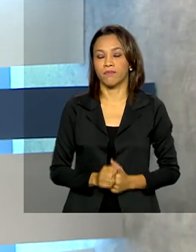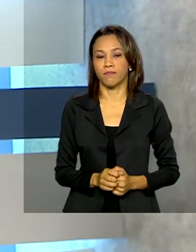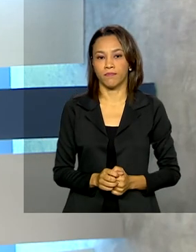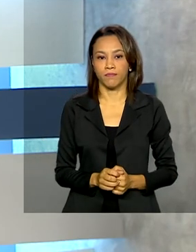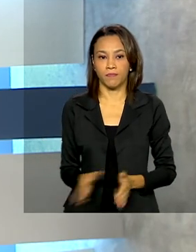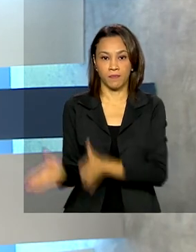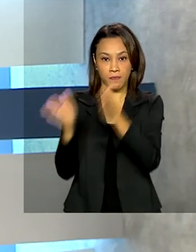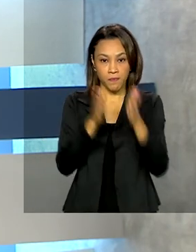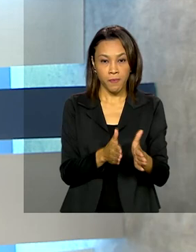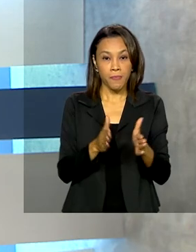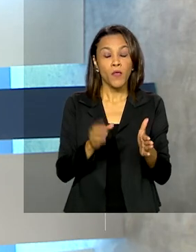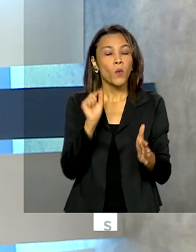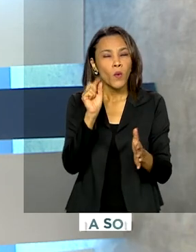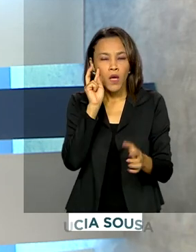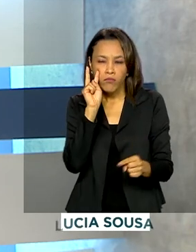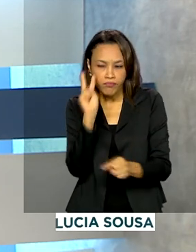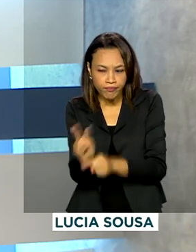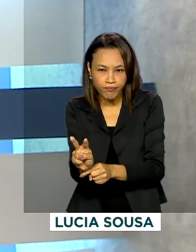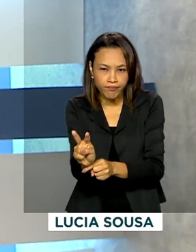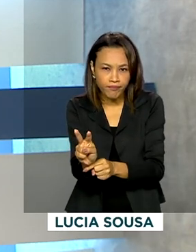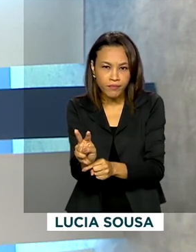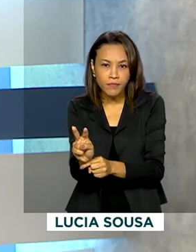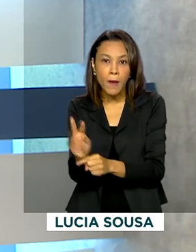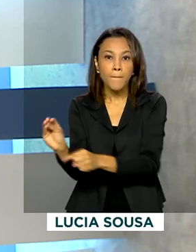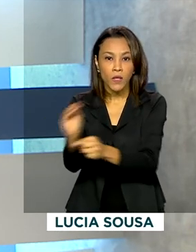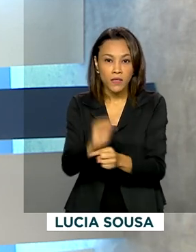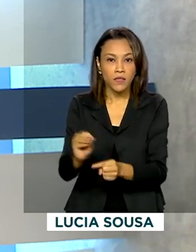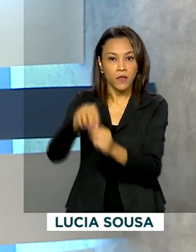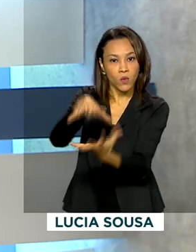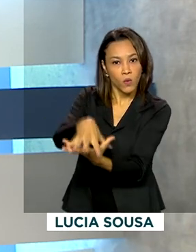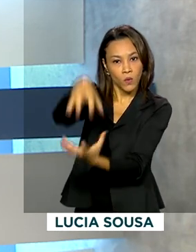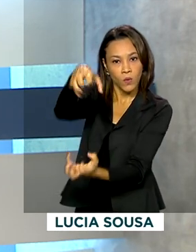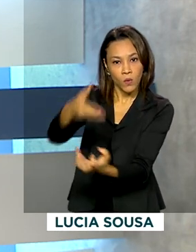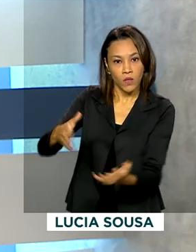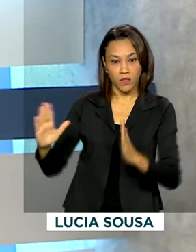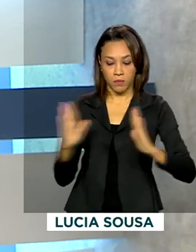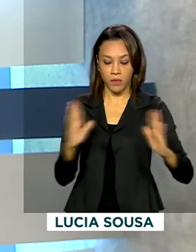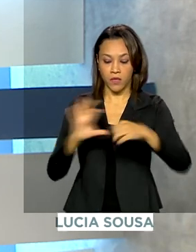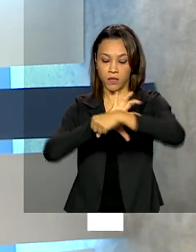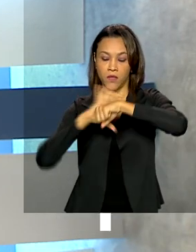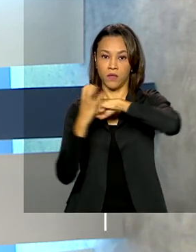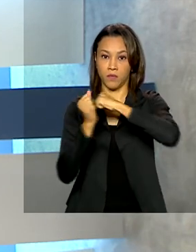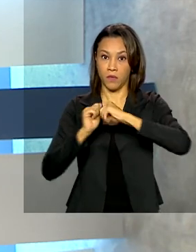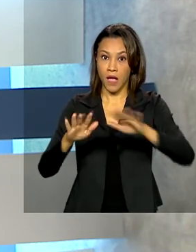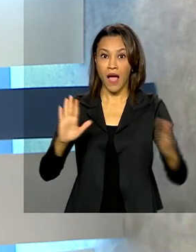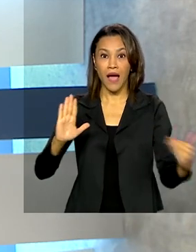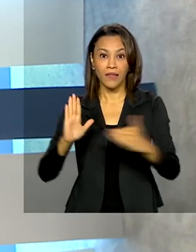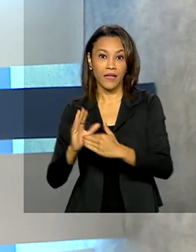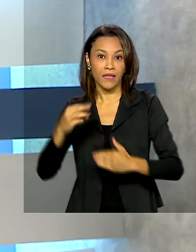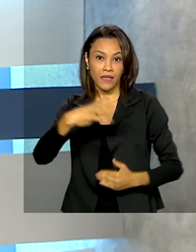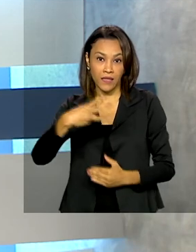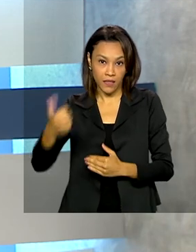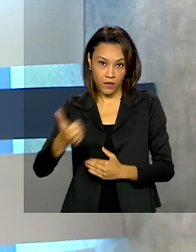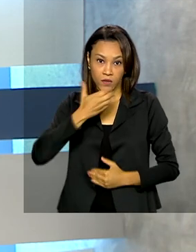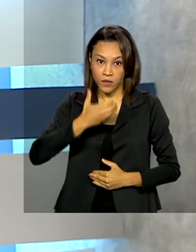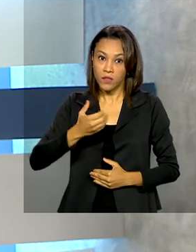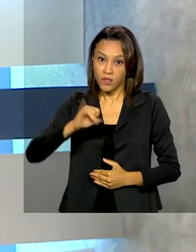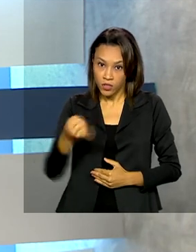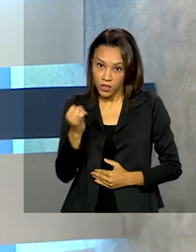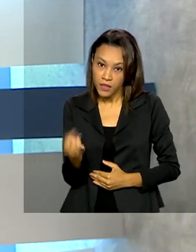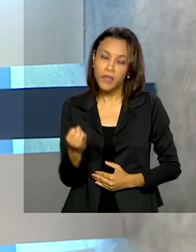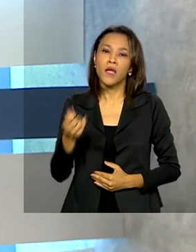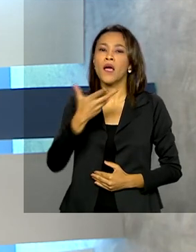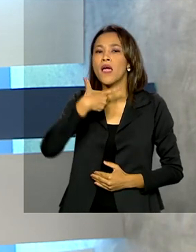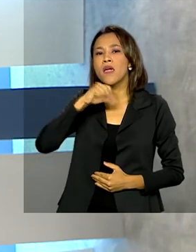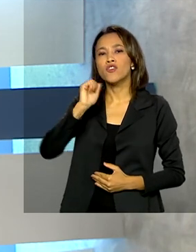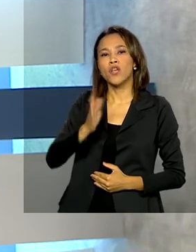De olho na proteção dos idosos durante a pandemia, até o dia 31 de janeiro, aposentados e pensionistas do INSS